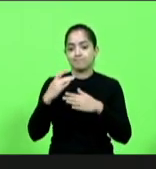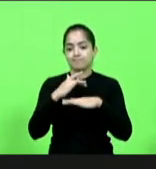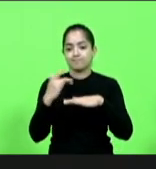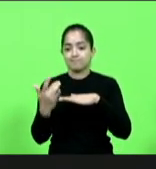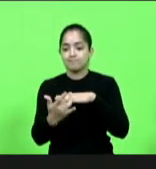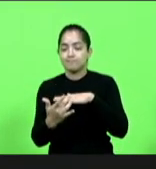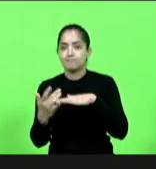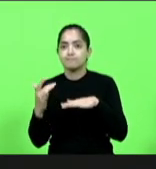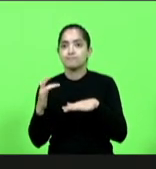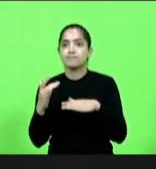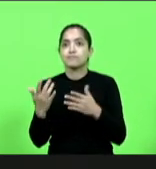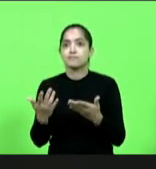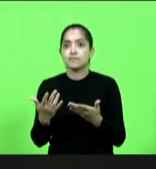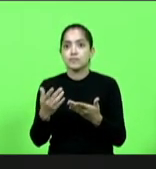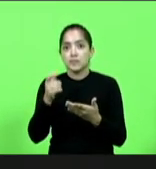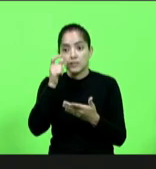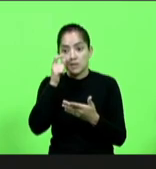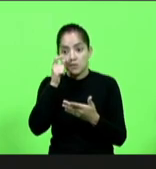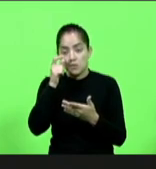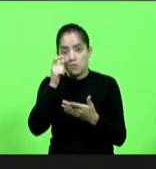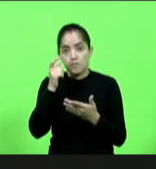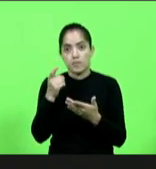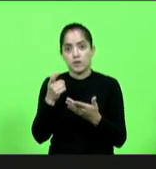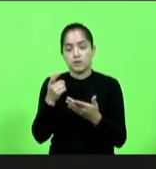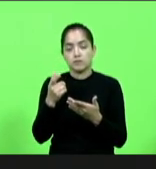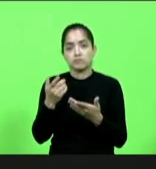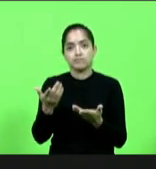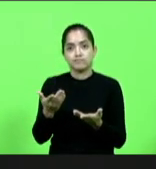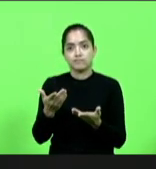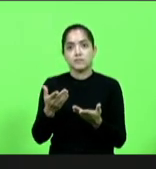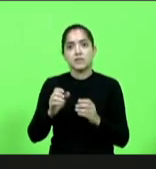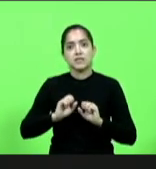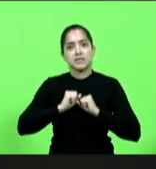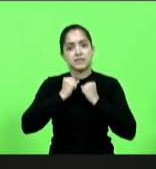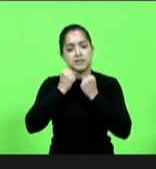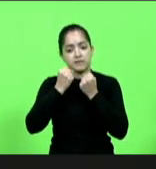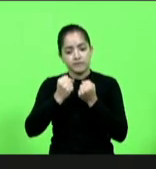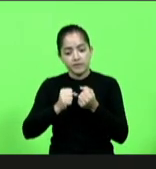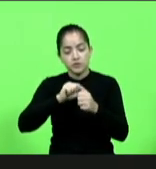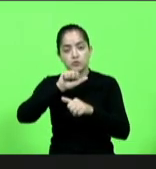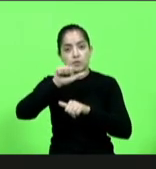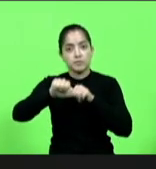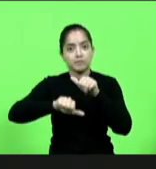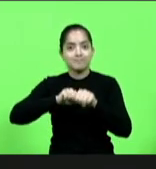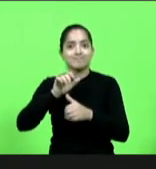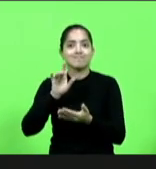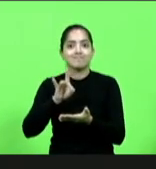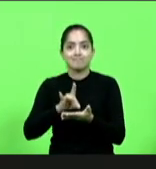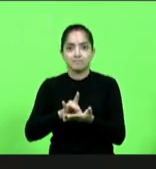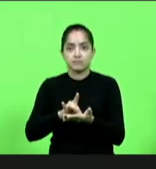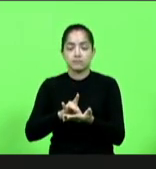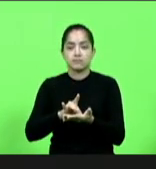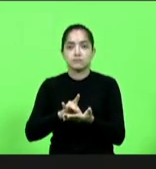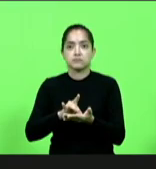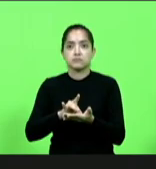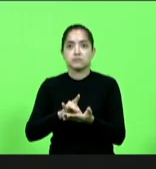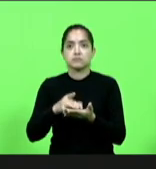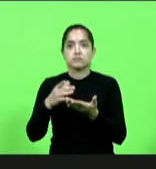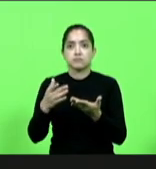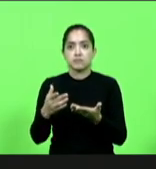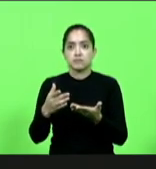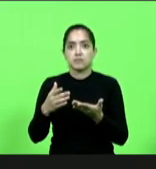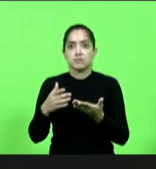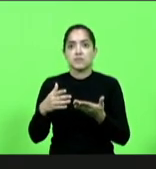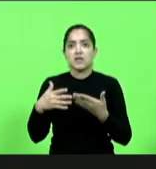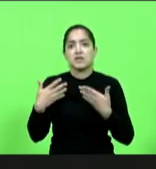que acompanham aqueles políticos que realmente defendem uma verdadeira mudança no Brasil eu sei que estava muito confortável